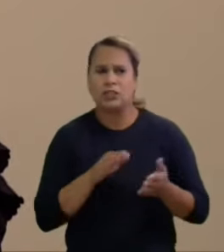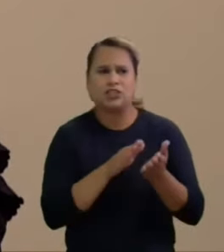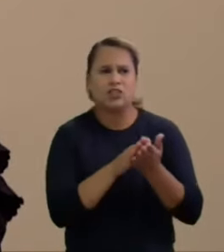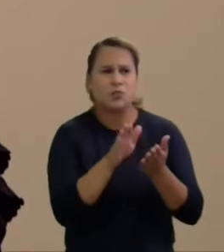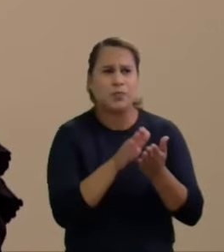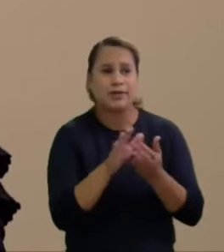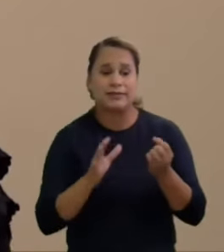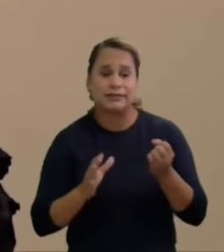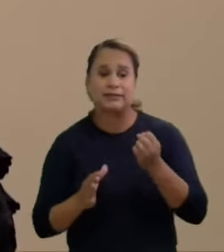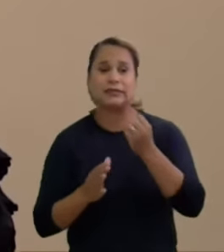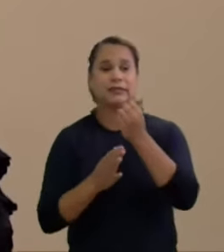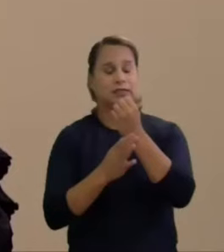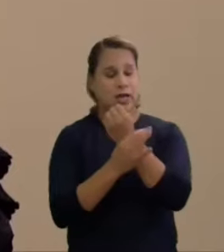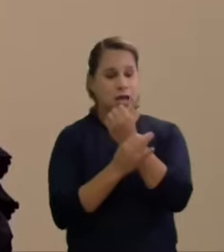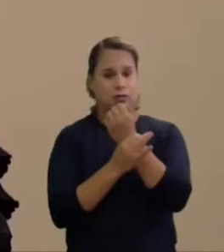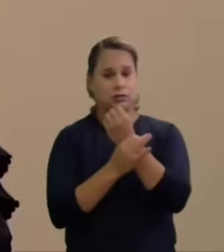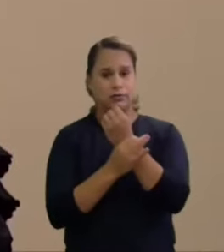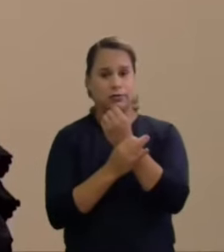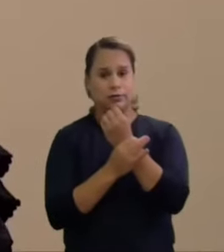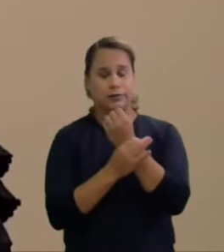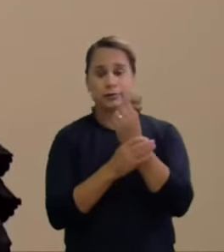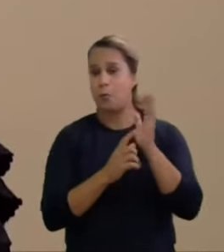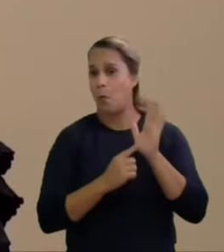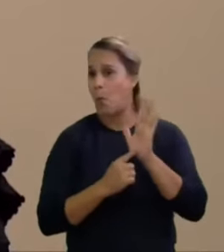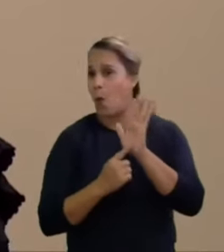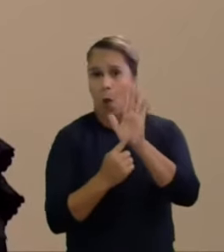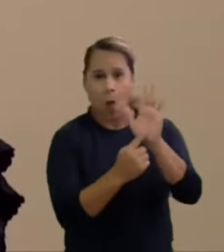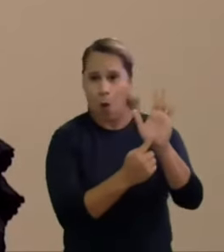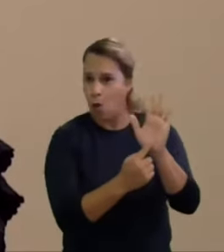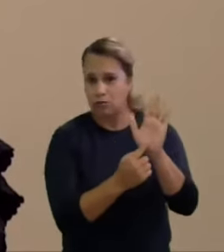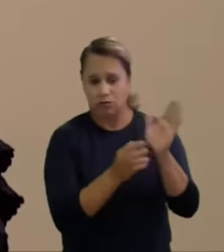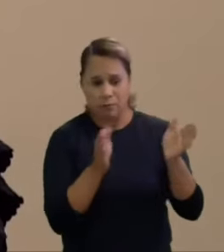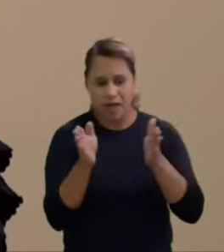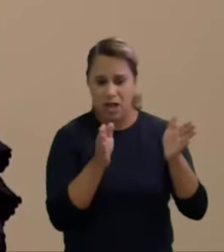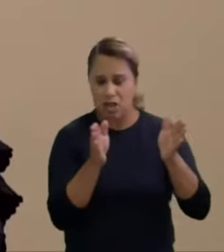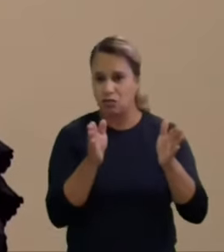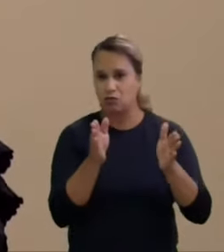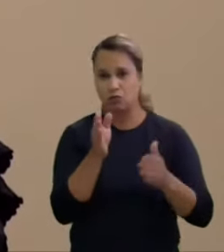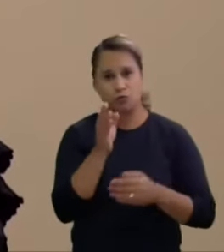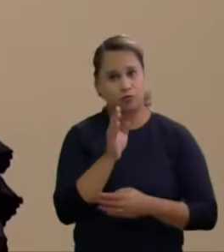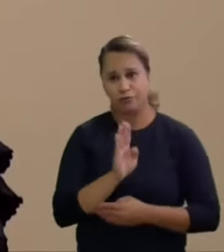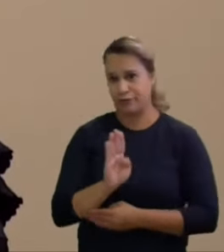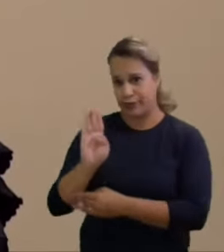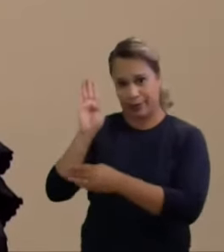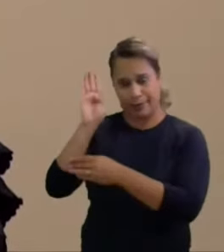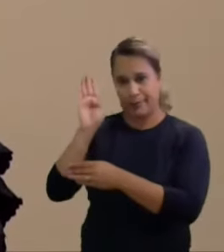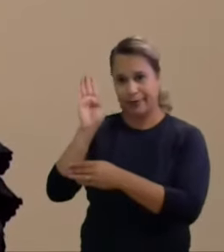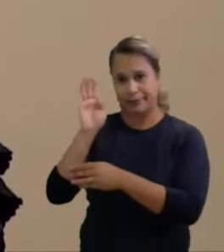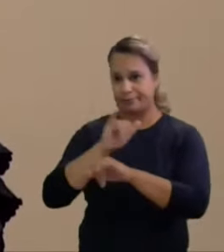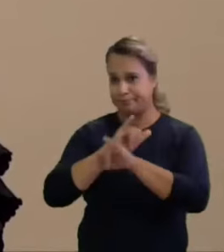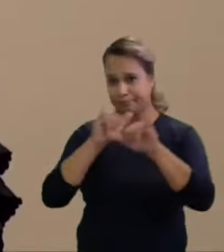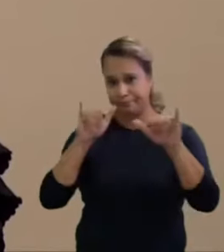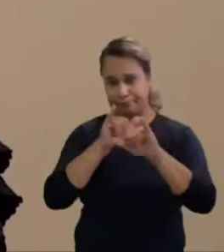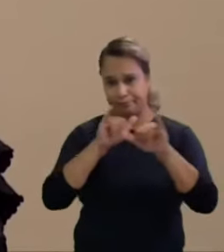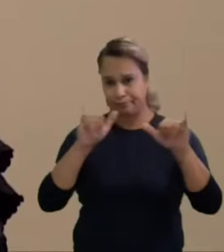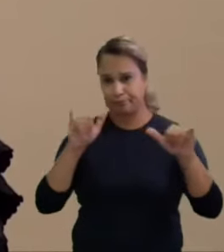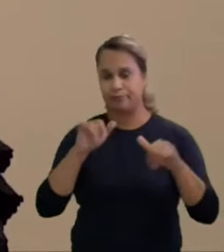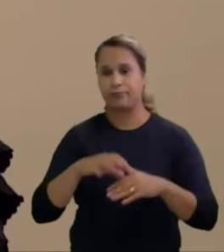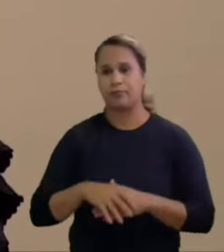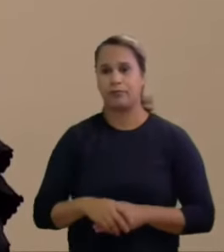despesa que não aparece na campanha, uma despesa que ninguém quer fazer e que afasta realmente o candidato do seu eleitorado